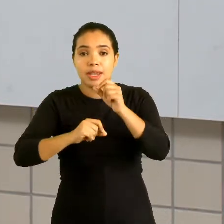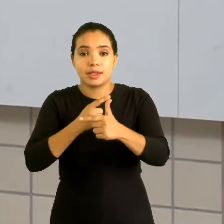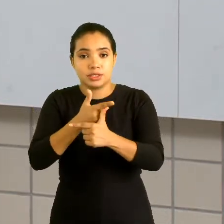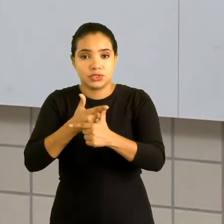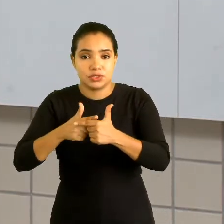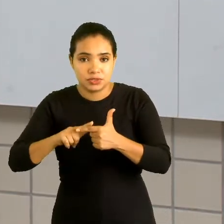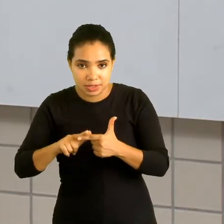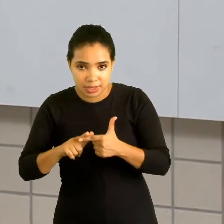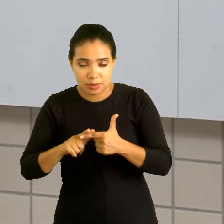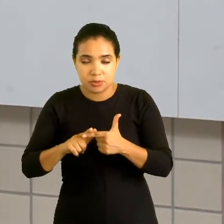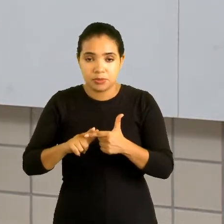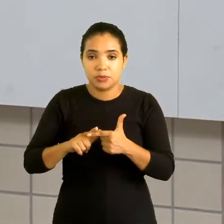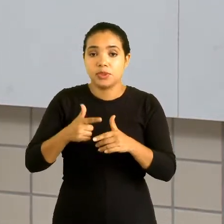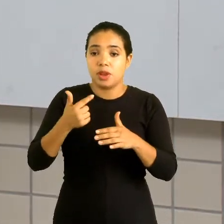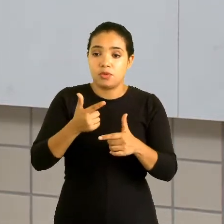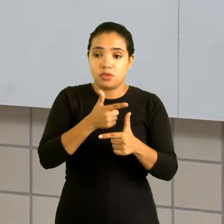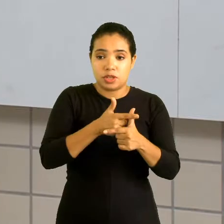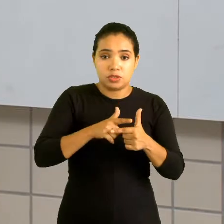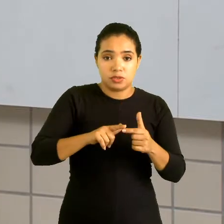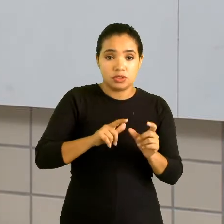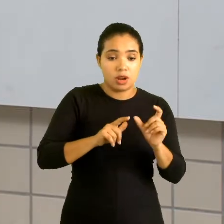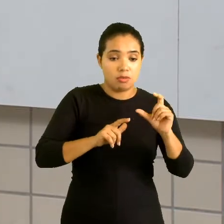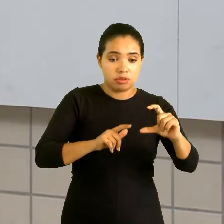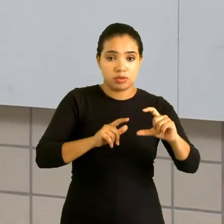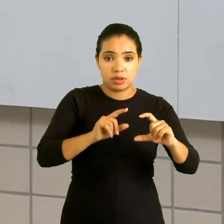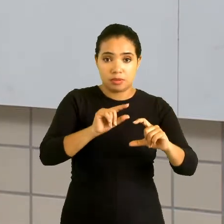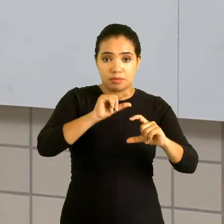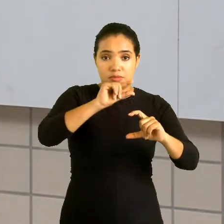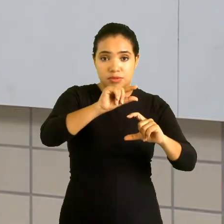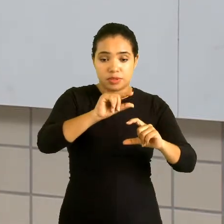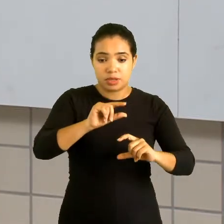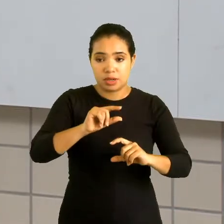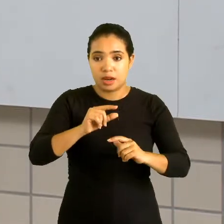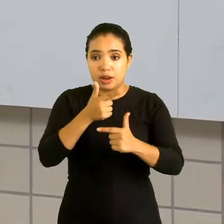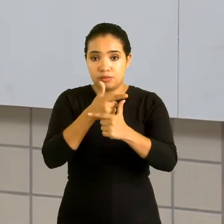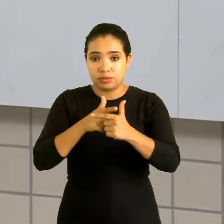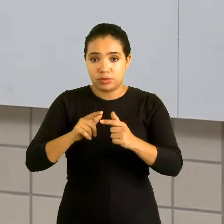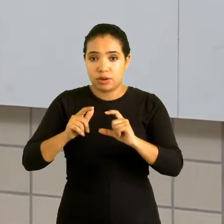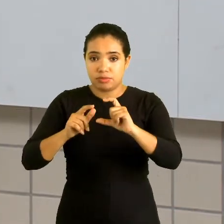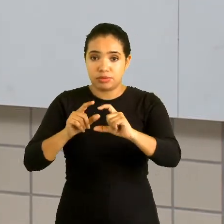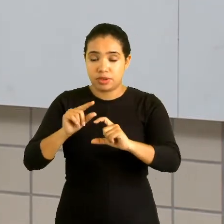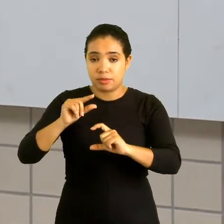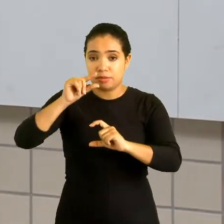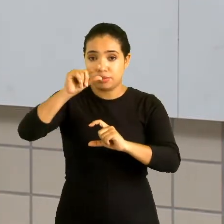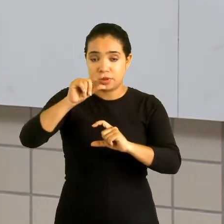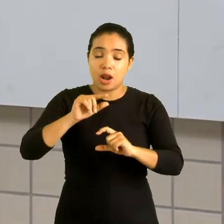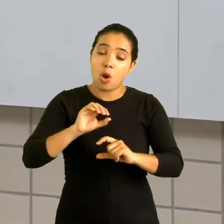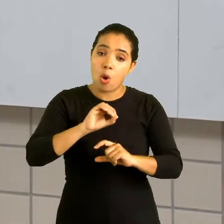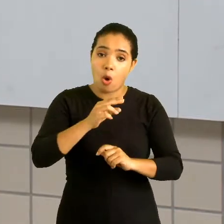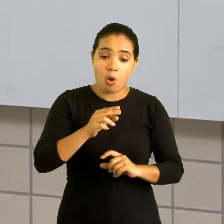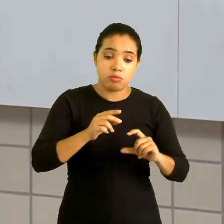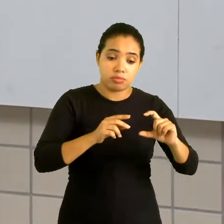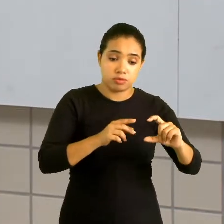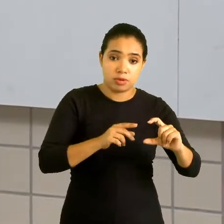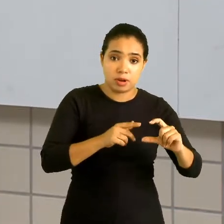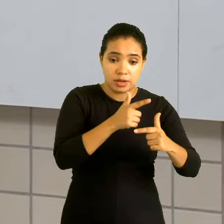Então eu vou dividir coeficiente com coeficiente, parte literal com parte literal.